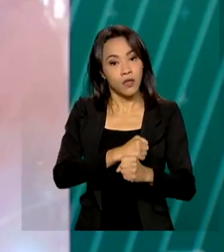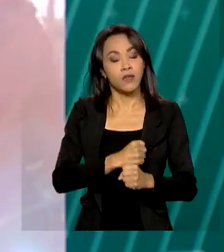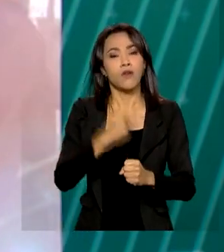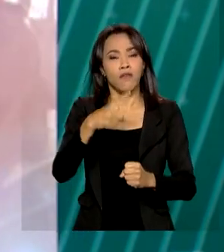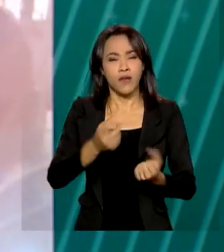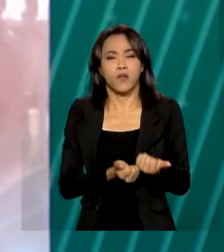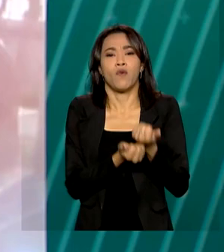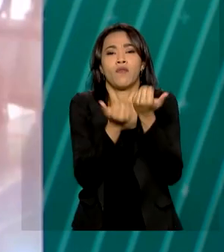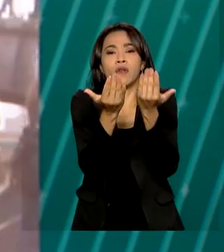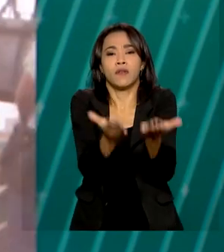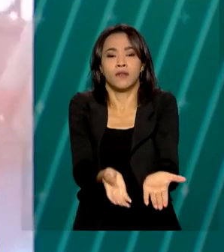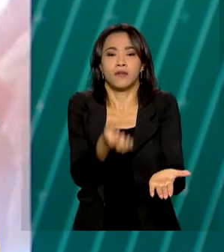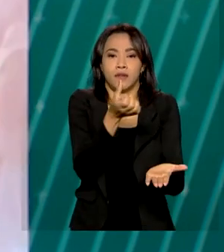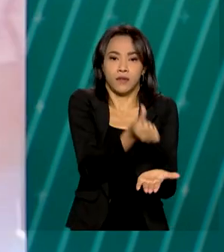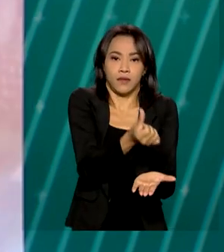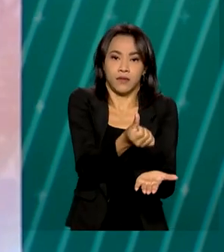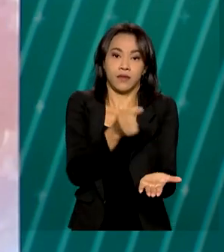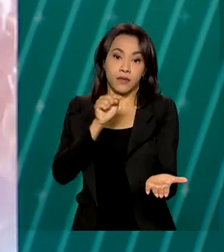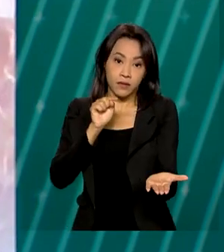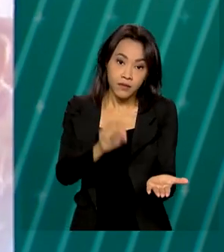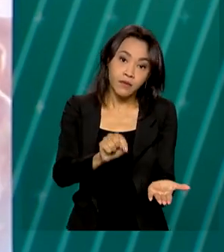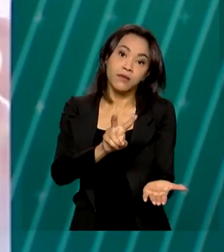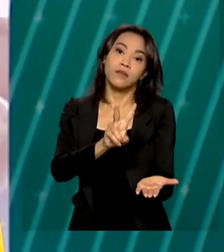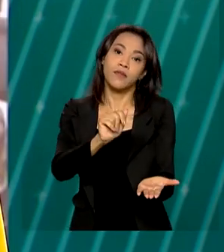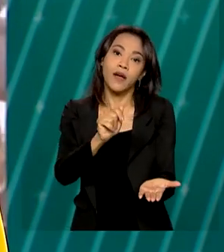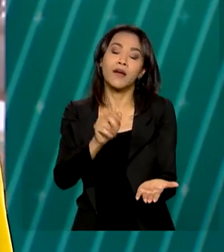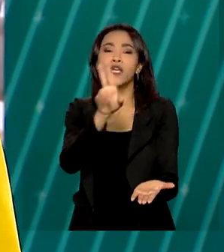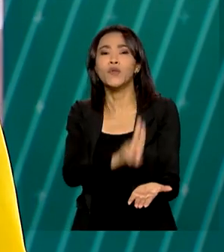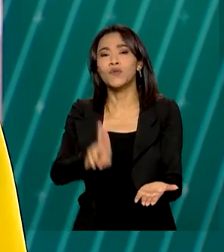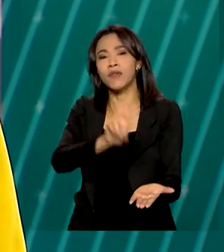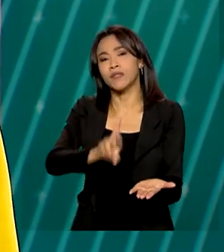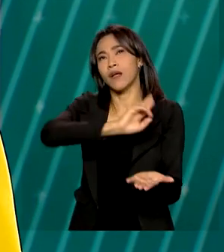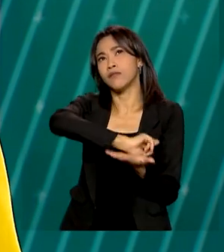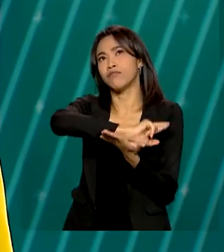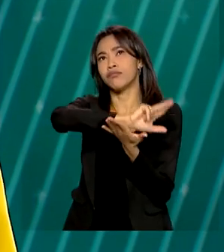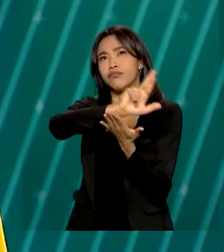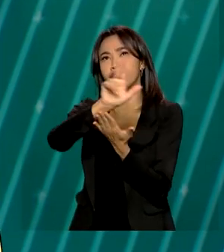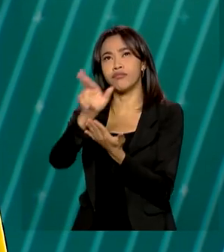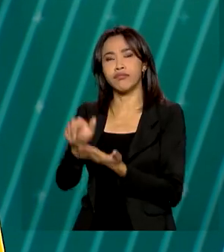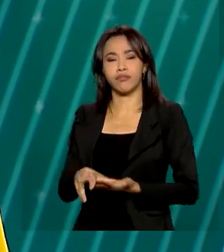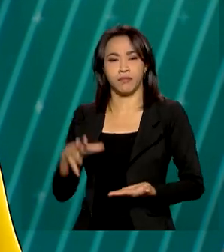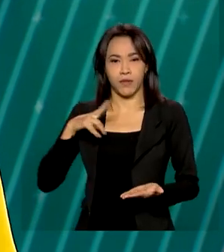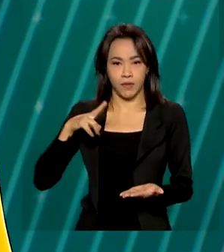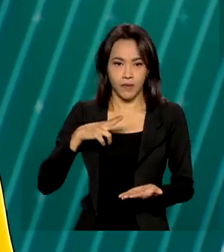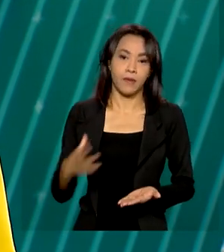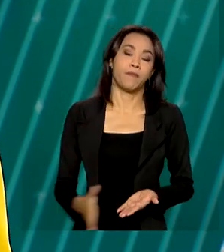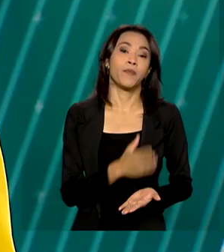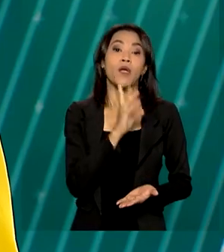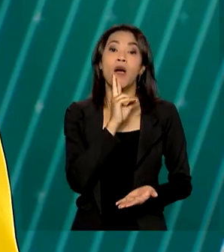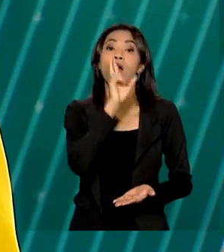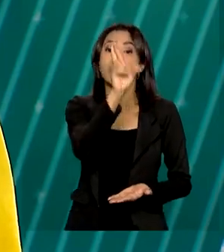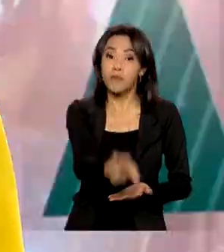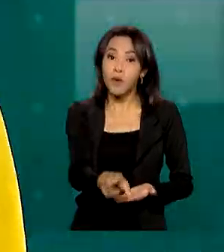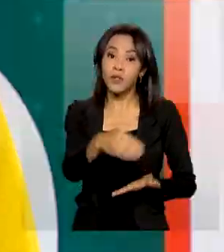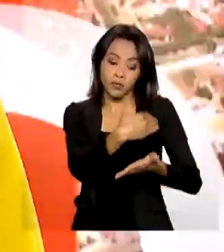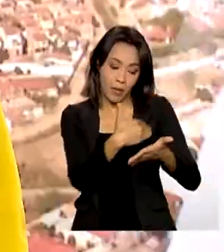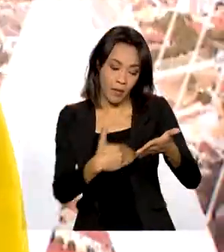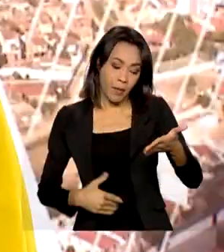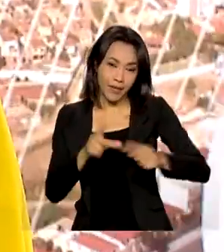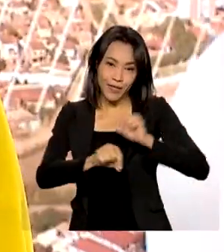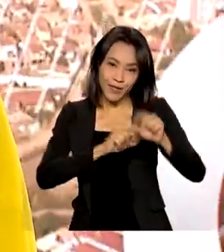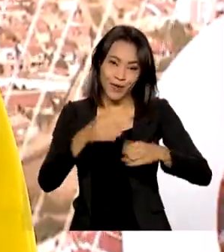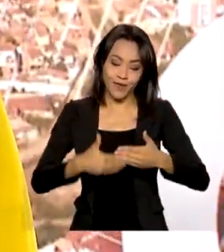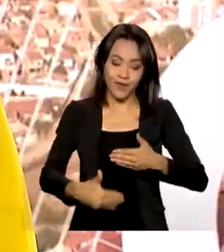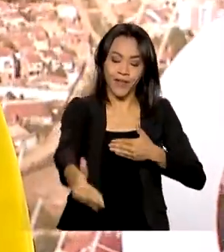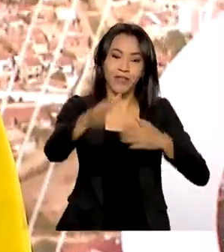66 mil vagas e instituições de ensino superior privadas de todo o país. O resultado dos pré-selecionados será